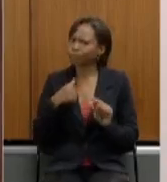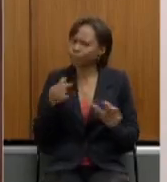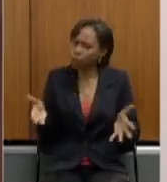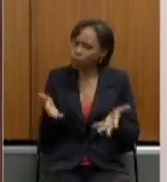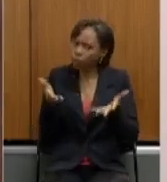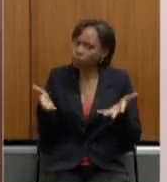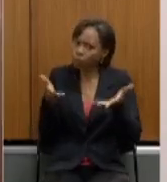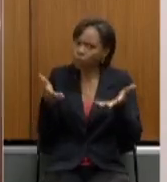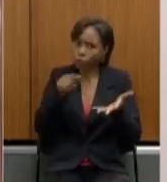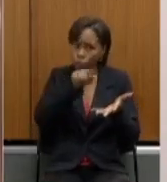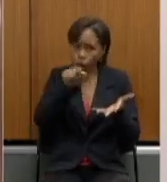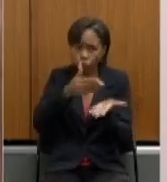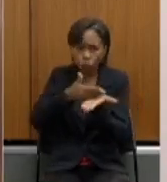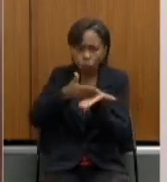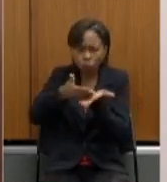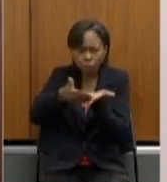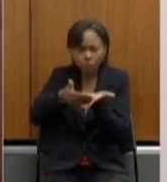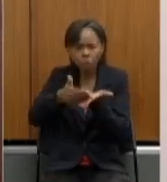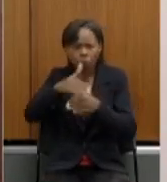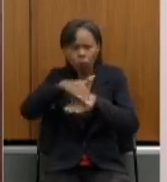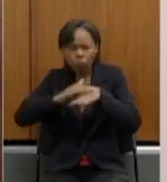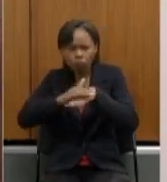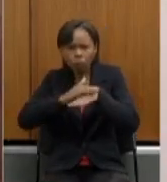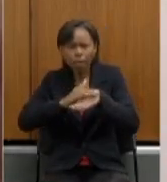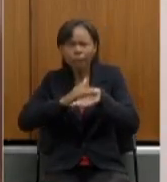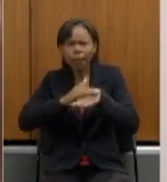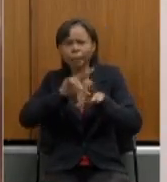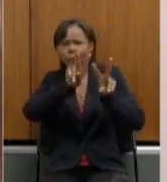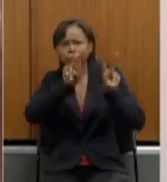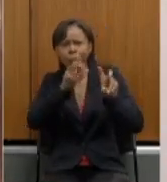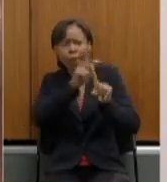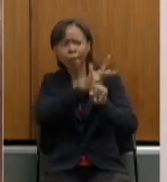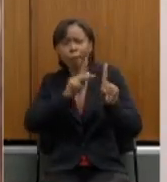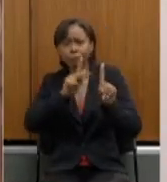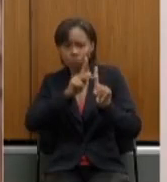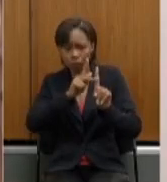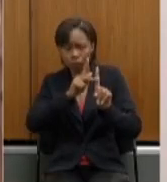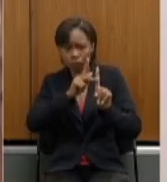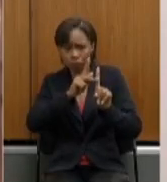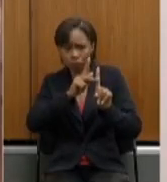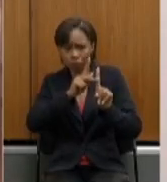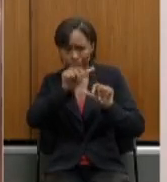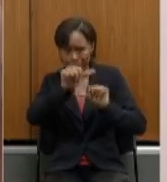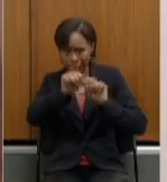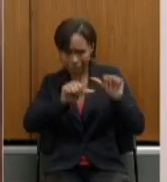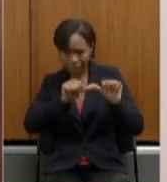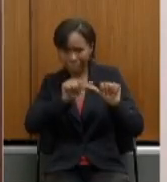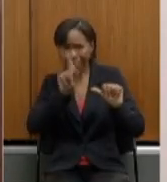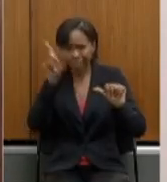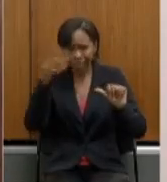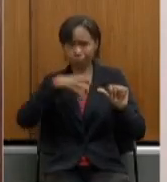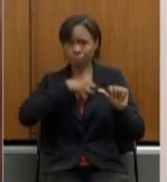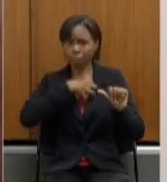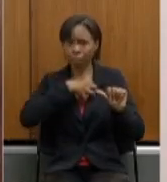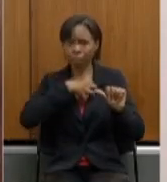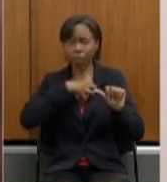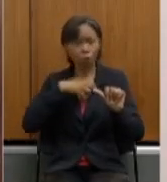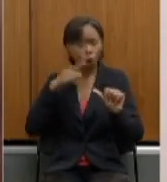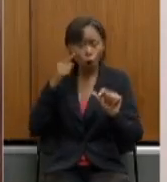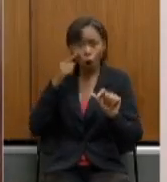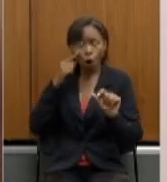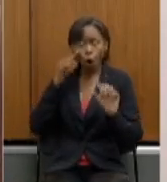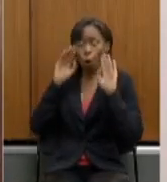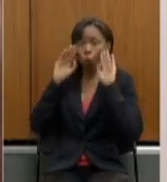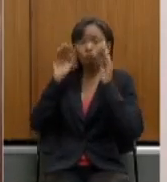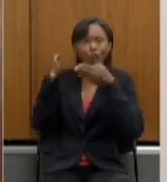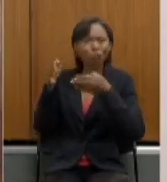dialogando para ter a previdência a reforma da previdência da Bahia como um norte porque até que me conste essa é a